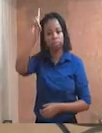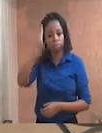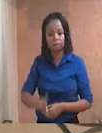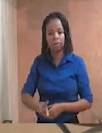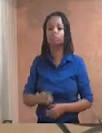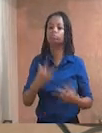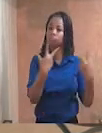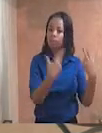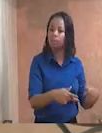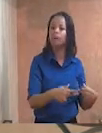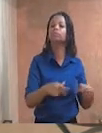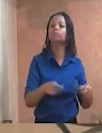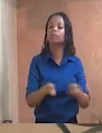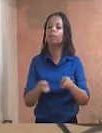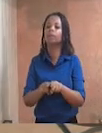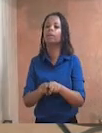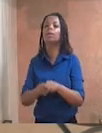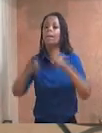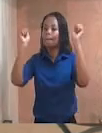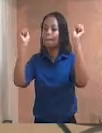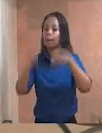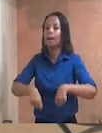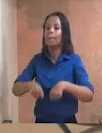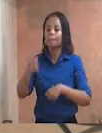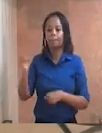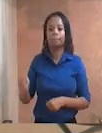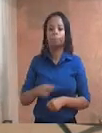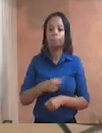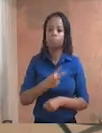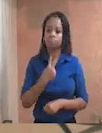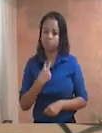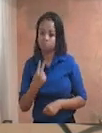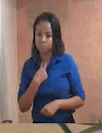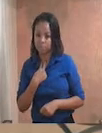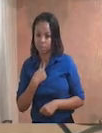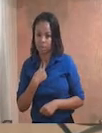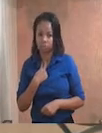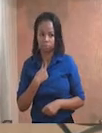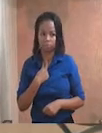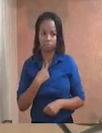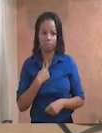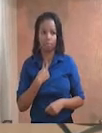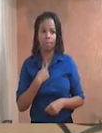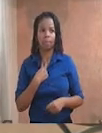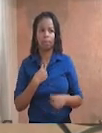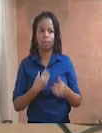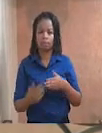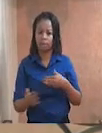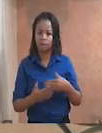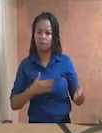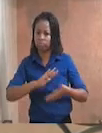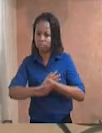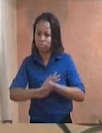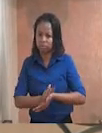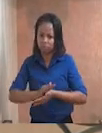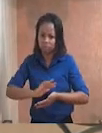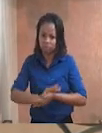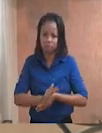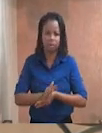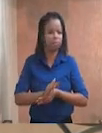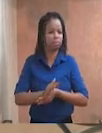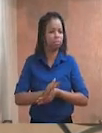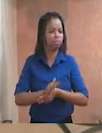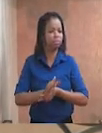e qualificações proibidas, qualquer dedicação, discriminatórias, relativas e